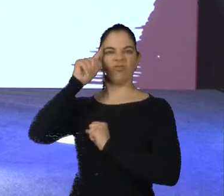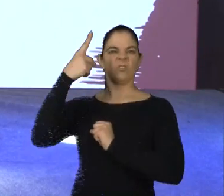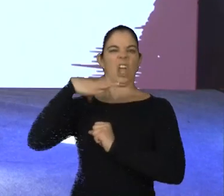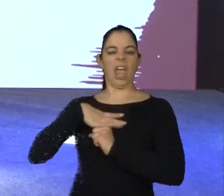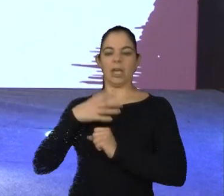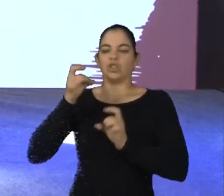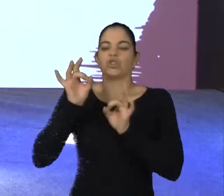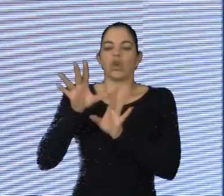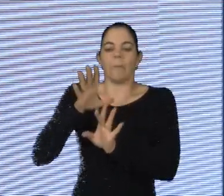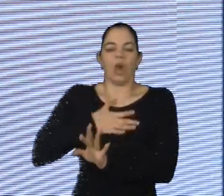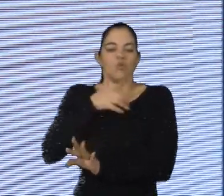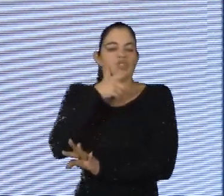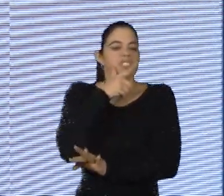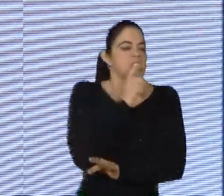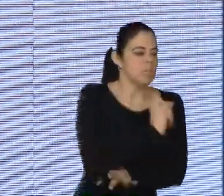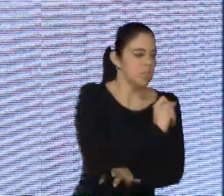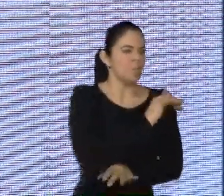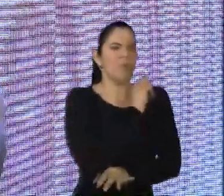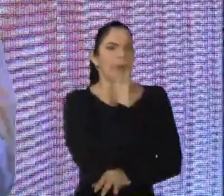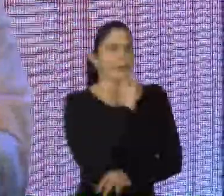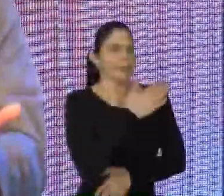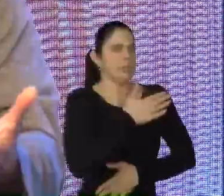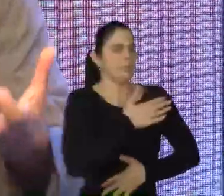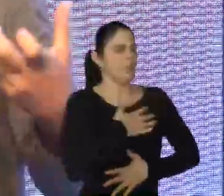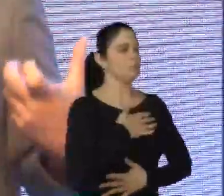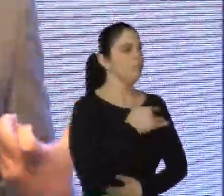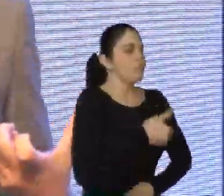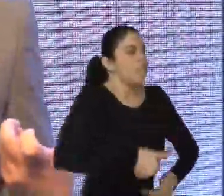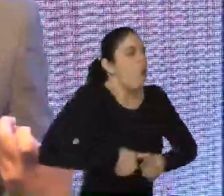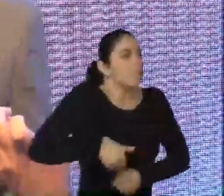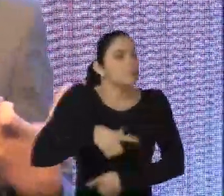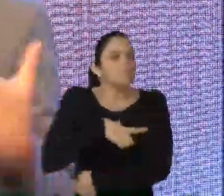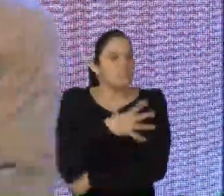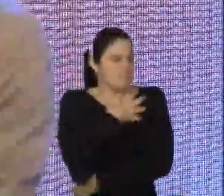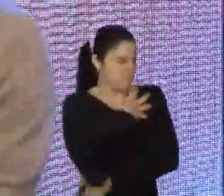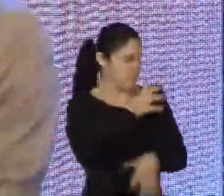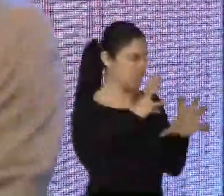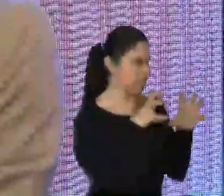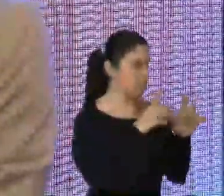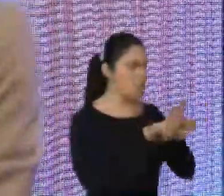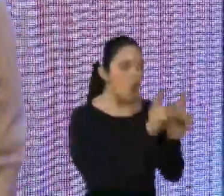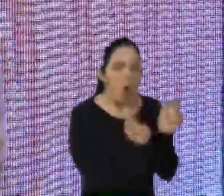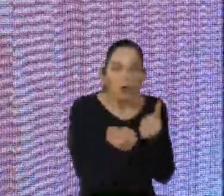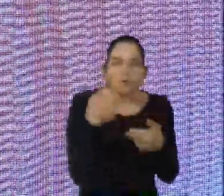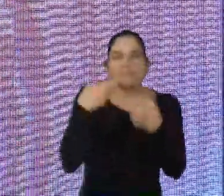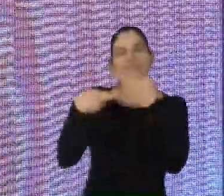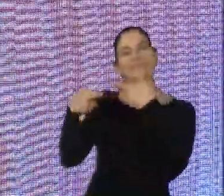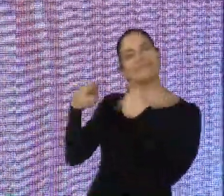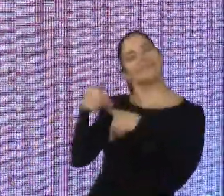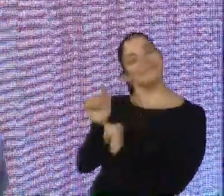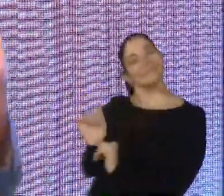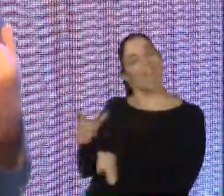de sobrevivência, reflexos, e faz com que, por exemplo, eu sinta fome, eu sinta raiva, eu sinta vontade de me relacionar com alguém, eu sinta